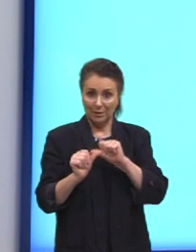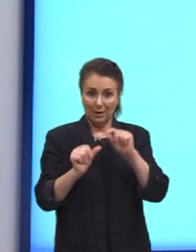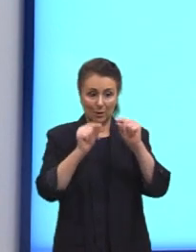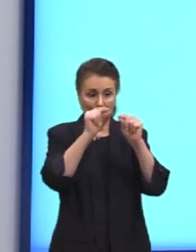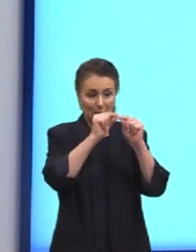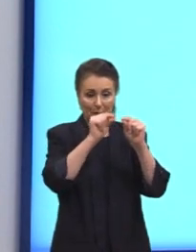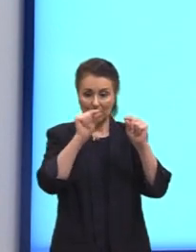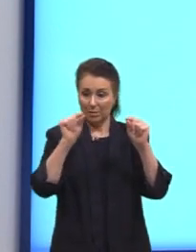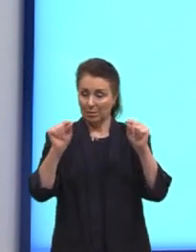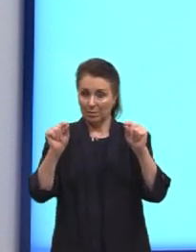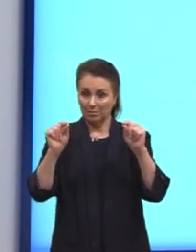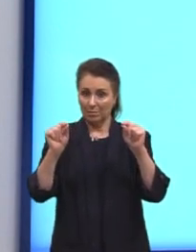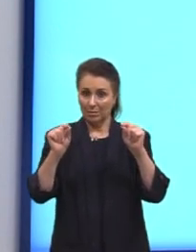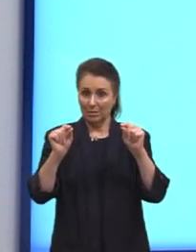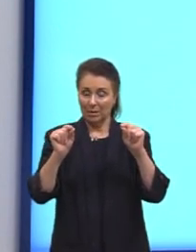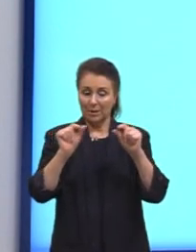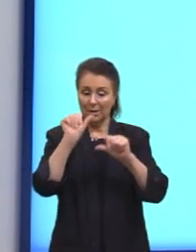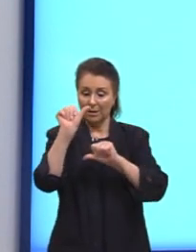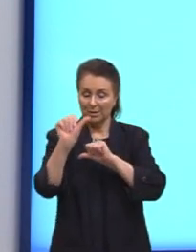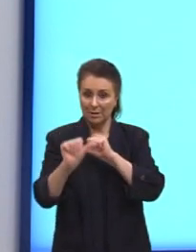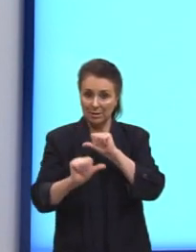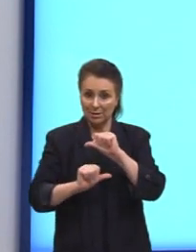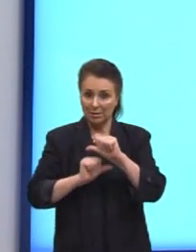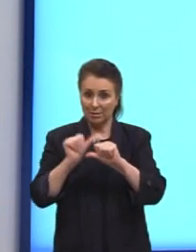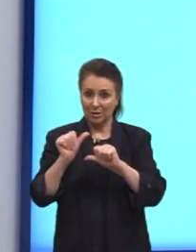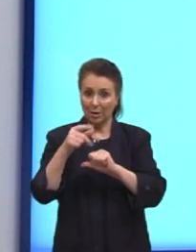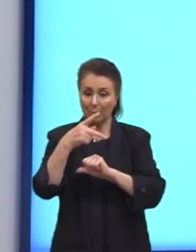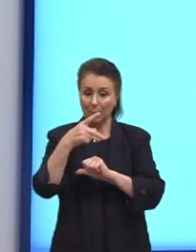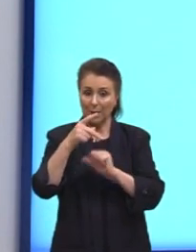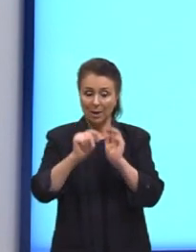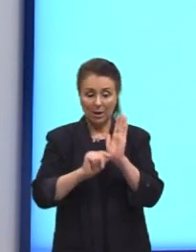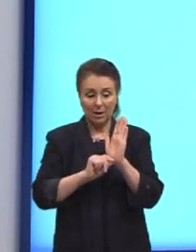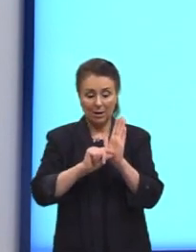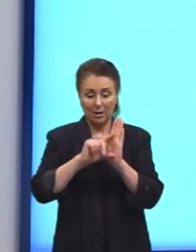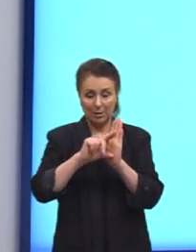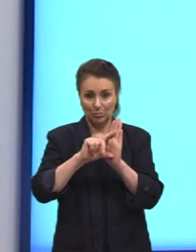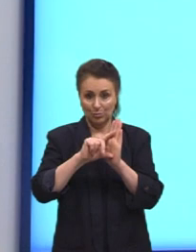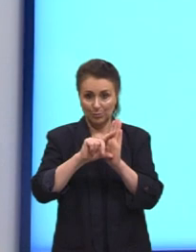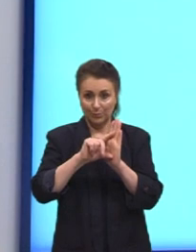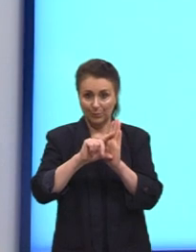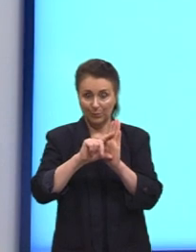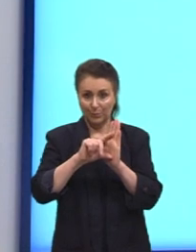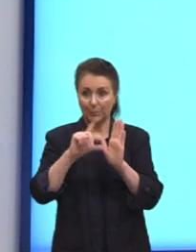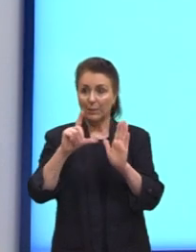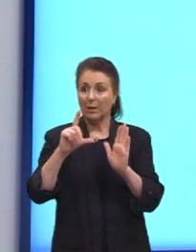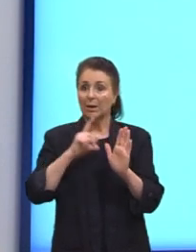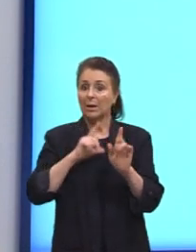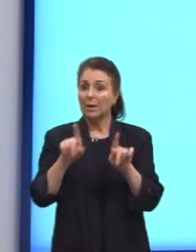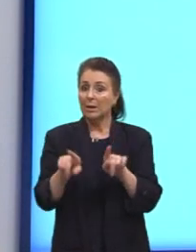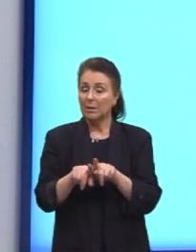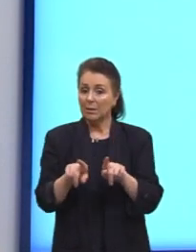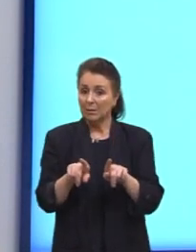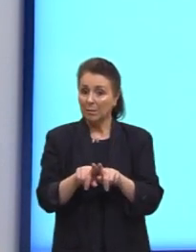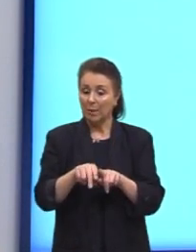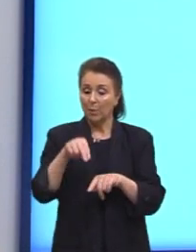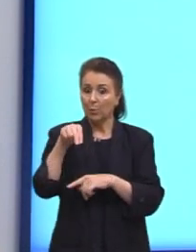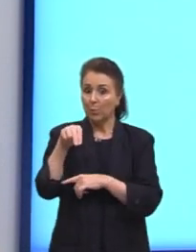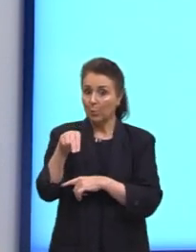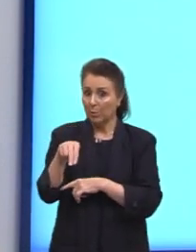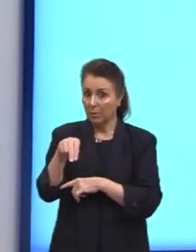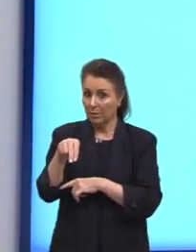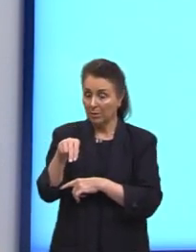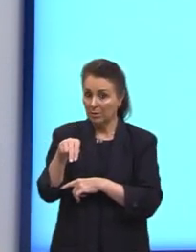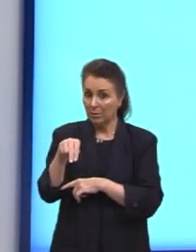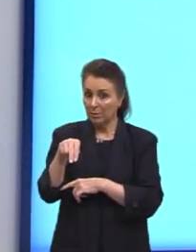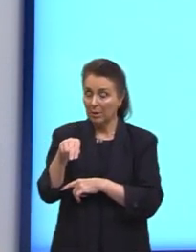chamar a permutação aqui pelo P maiúsculo. E aí nós sempre vamos considerar o N sendo